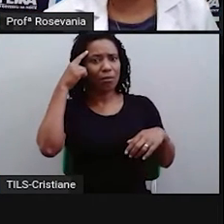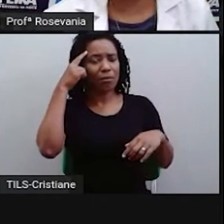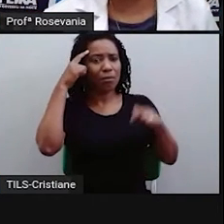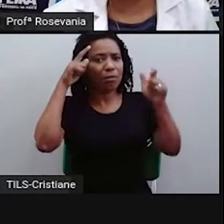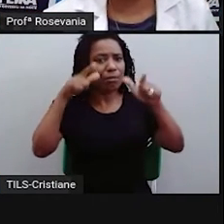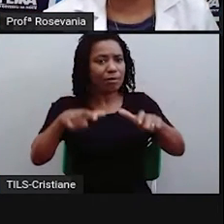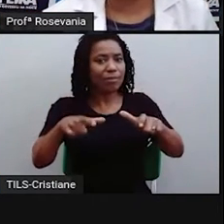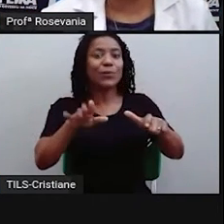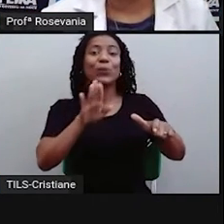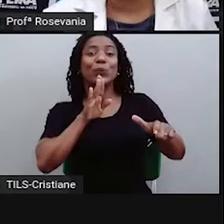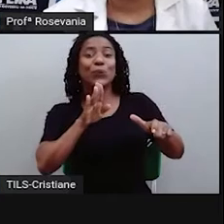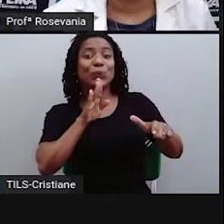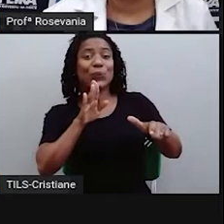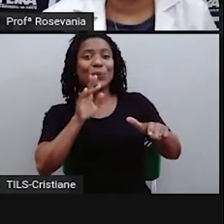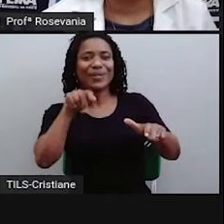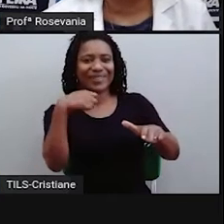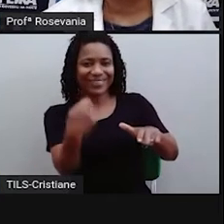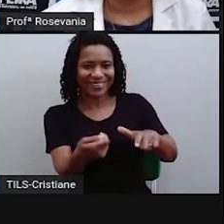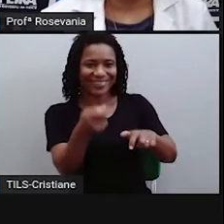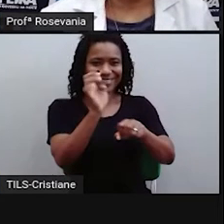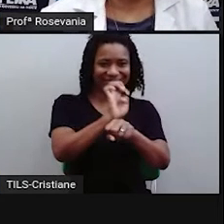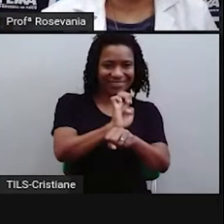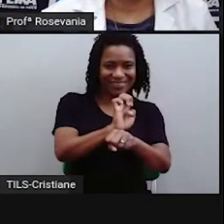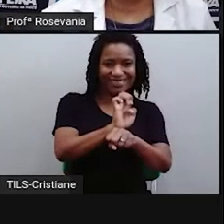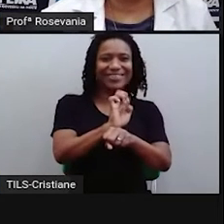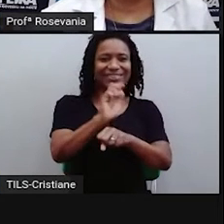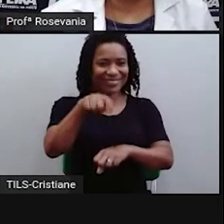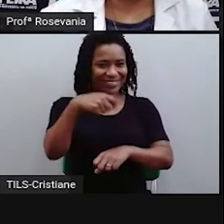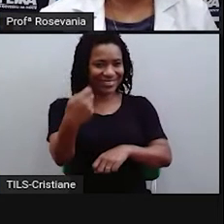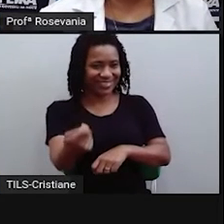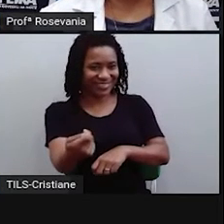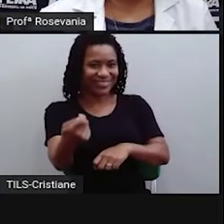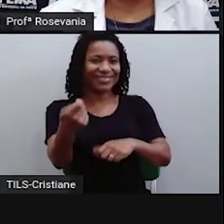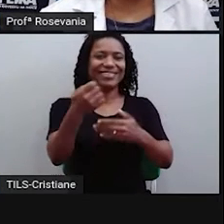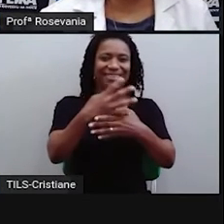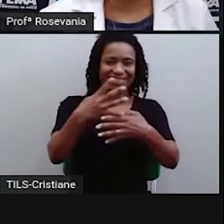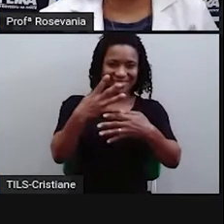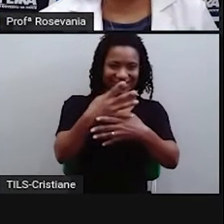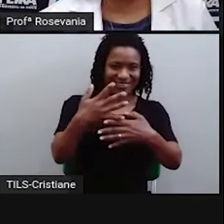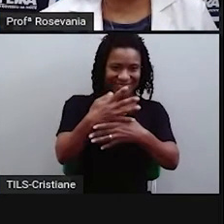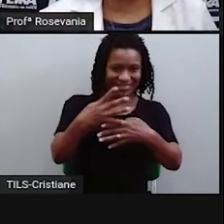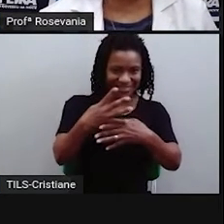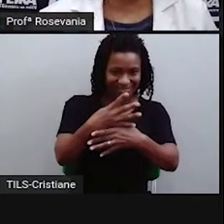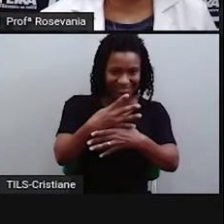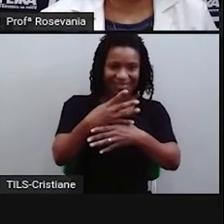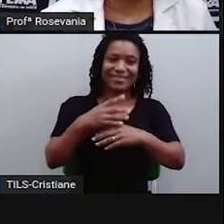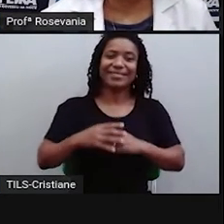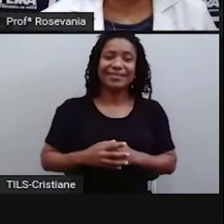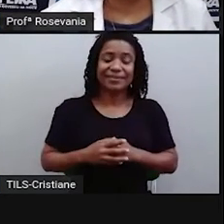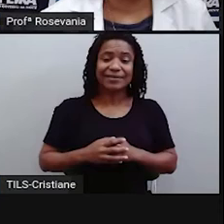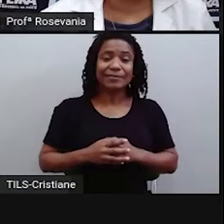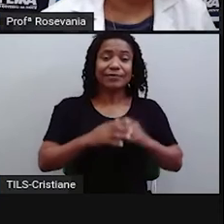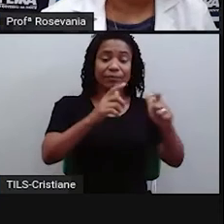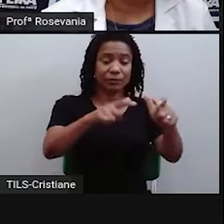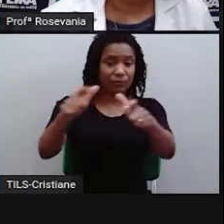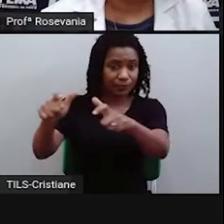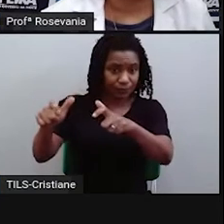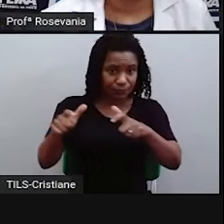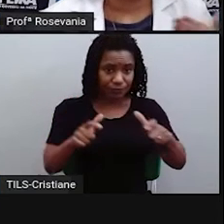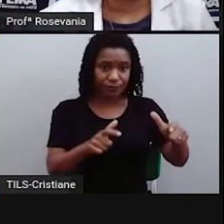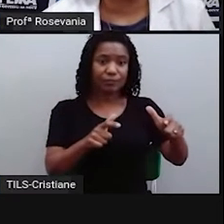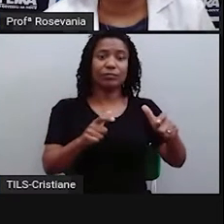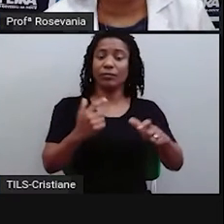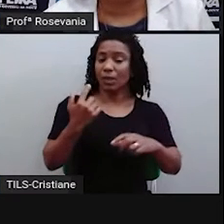é que nós estamos falando. Então, são... além de serem pontos históricos, pontos